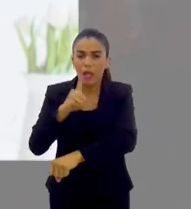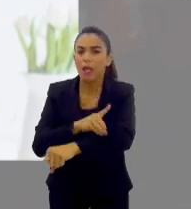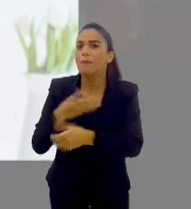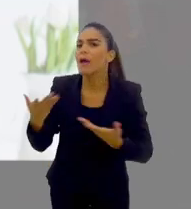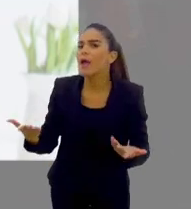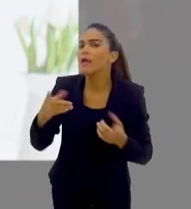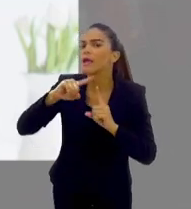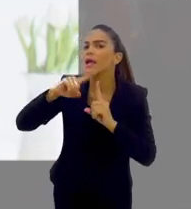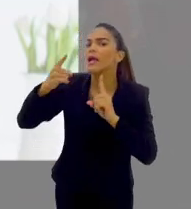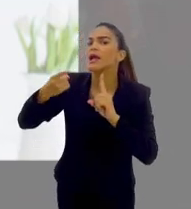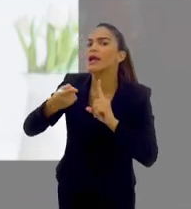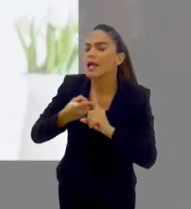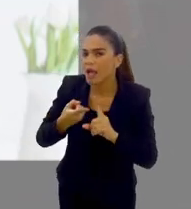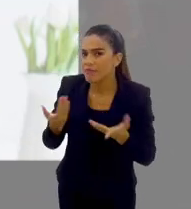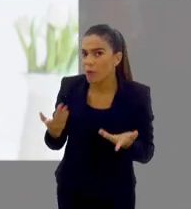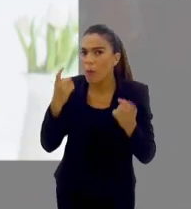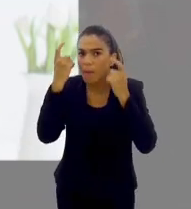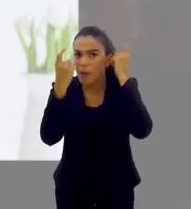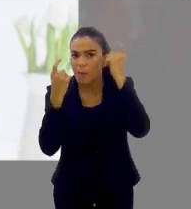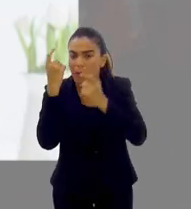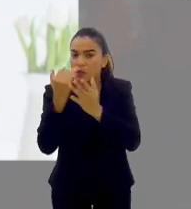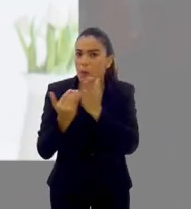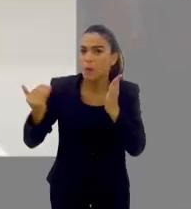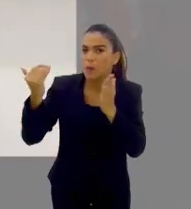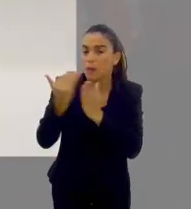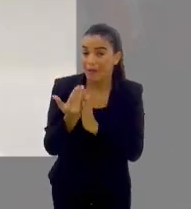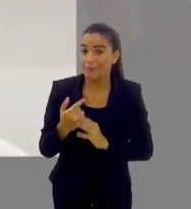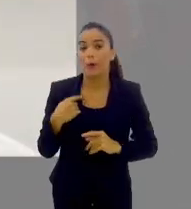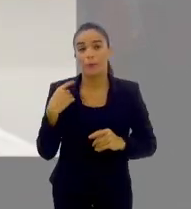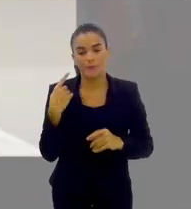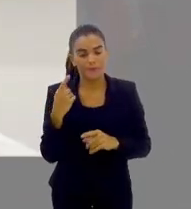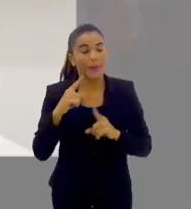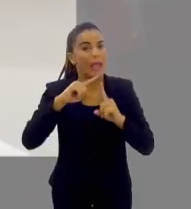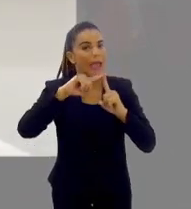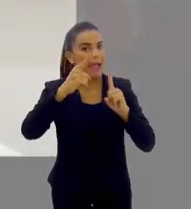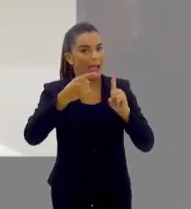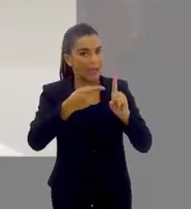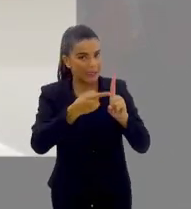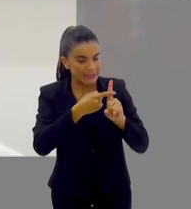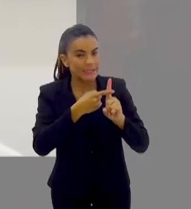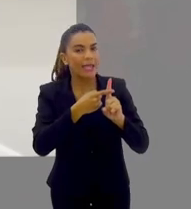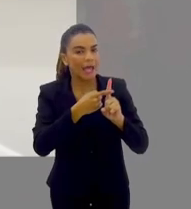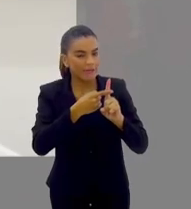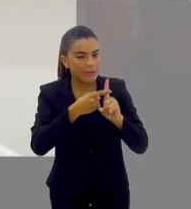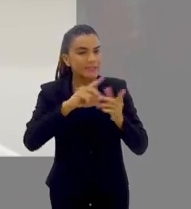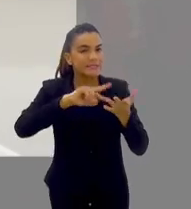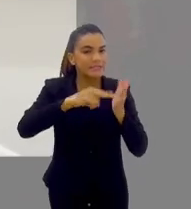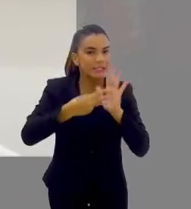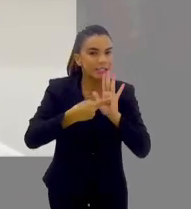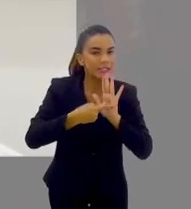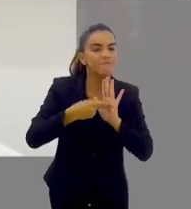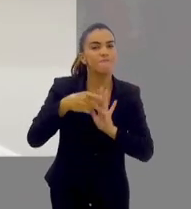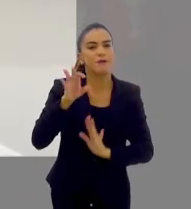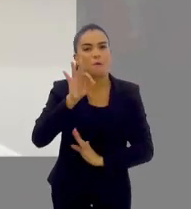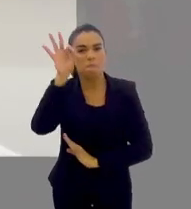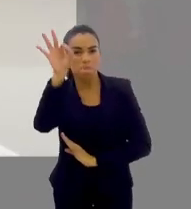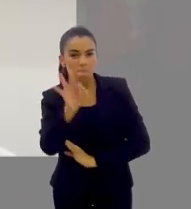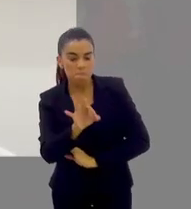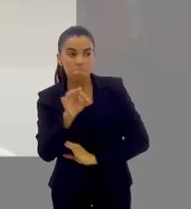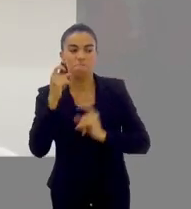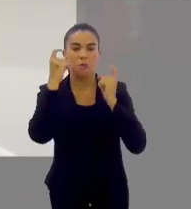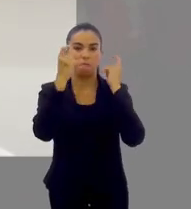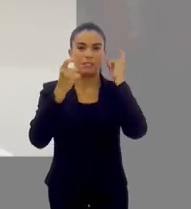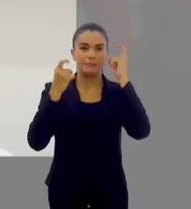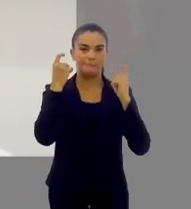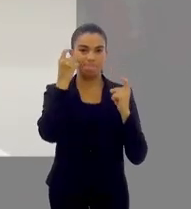grávidas, qual que é a maior preocupação nesses casos? Bem, as grávidas representam uma parcela importante